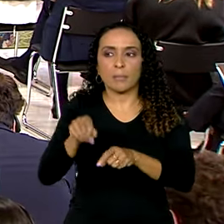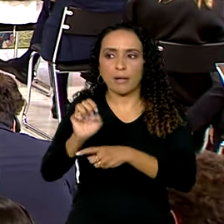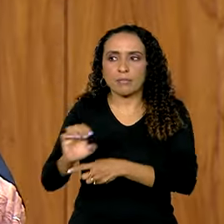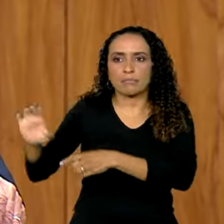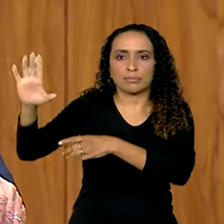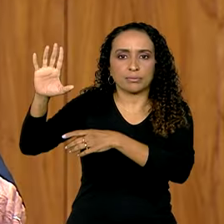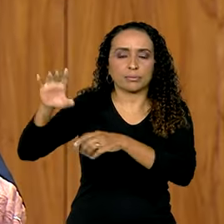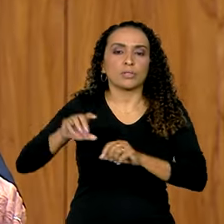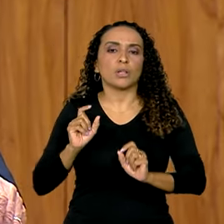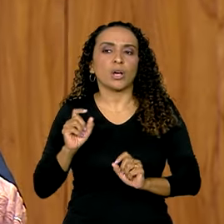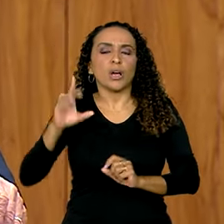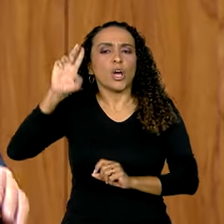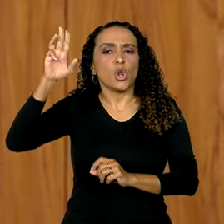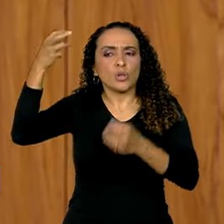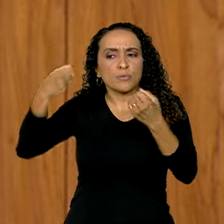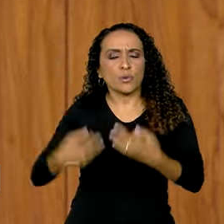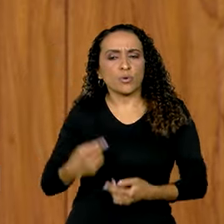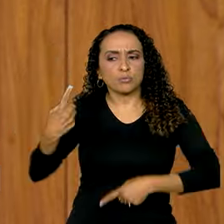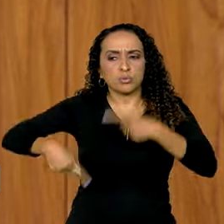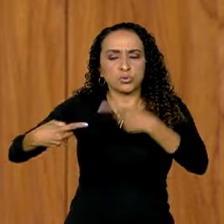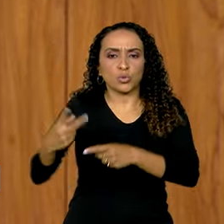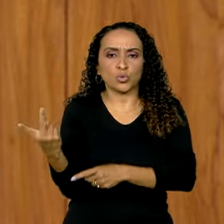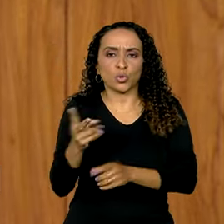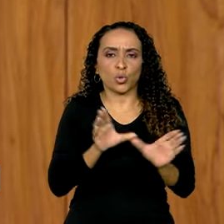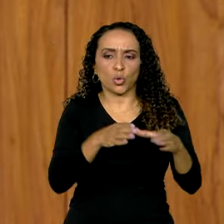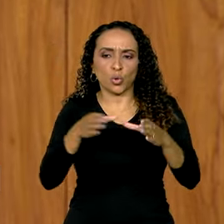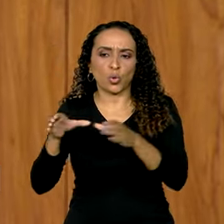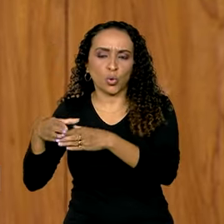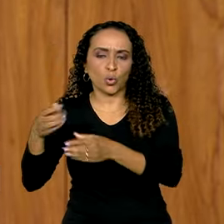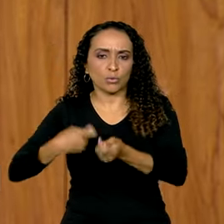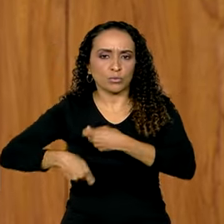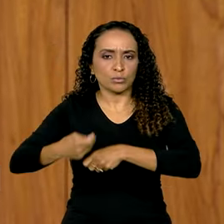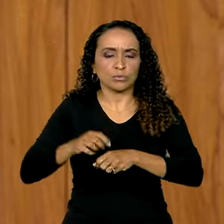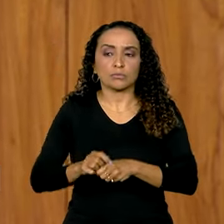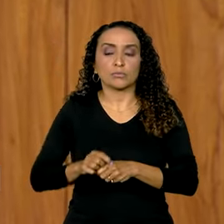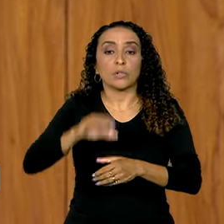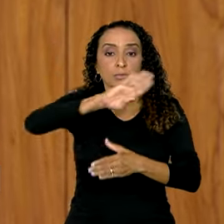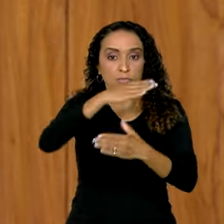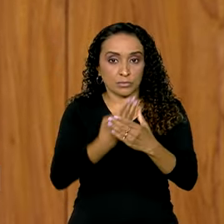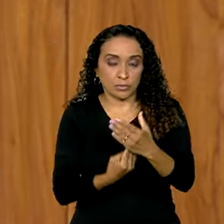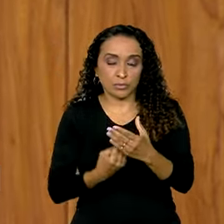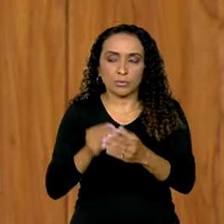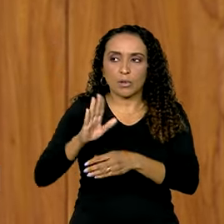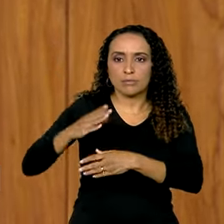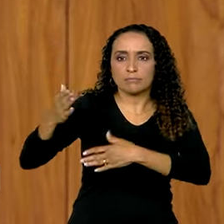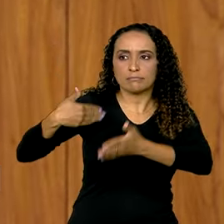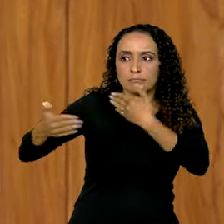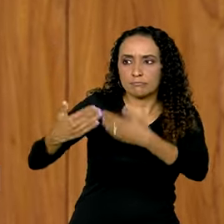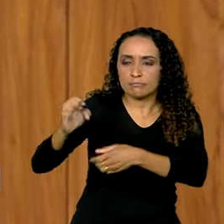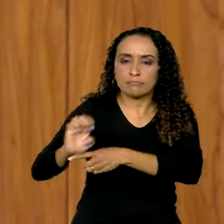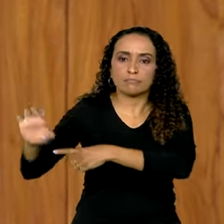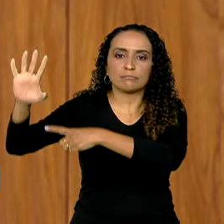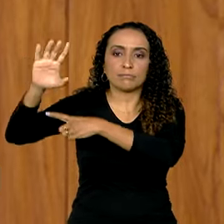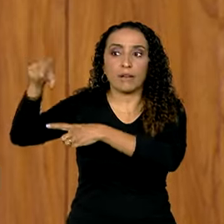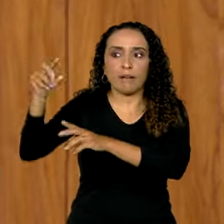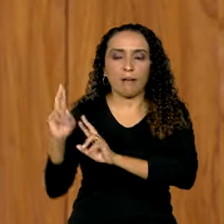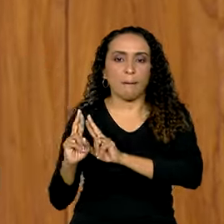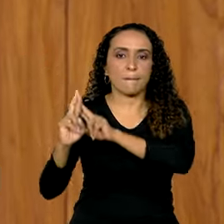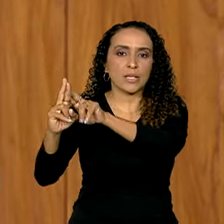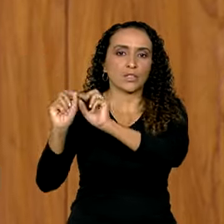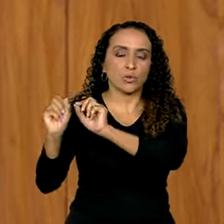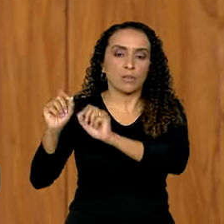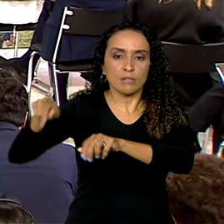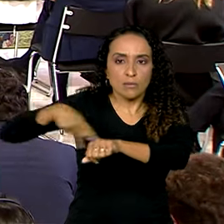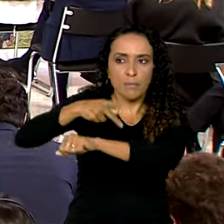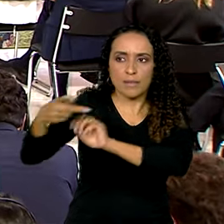Lula disse que a discussão está entre os dois blocos comerciais. O Mercosul está conversando com a União Europeia. A União Europeia é representante dos